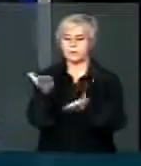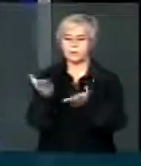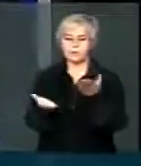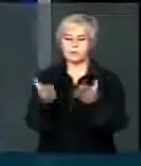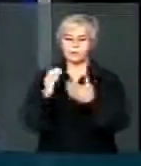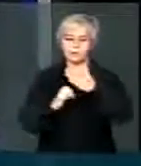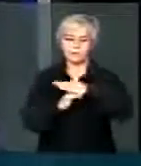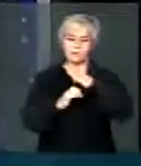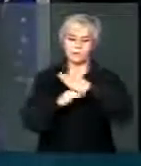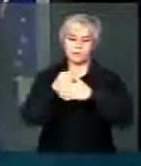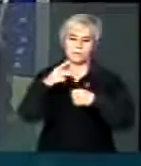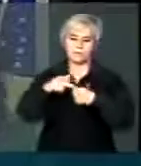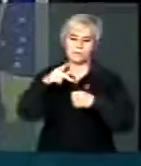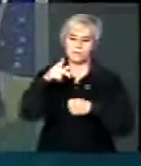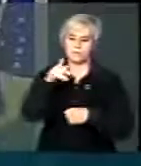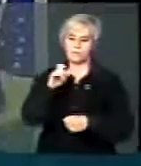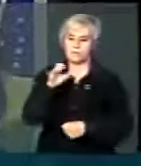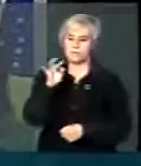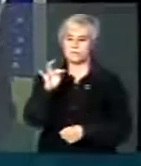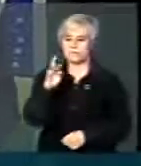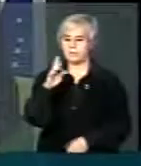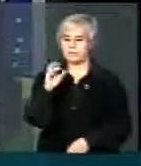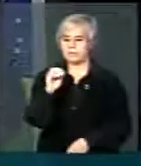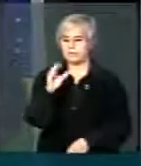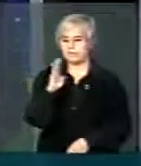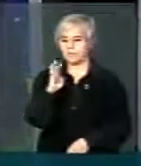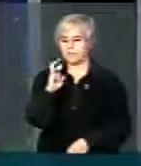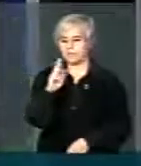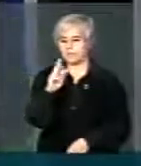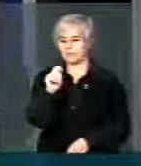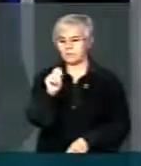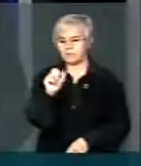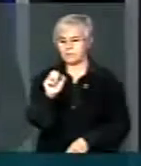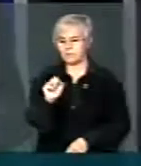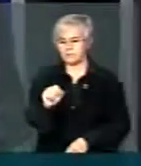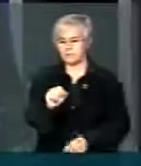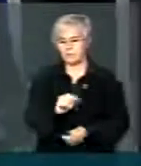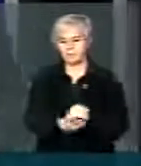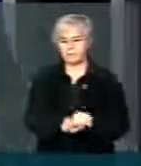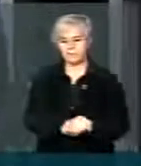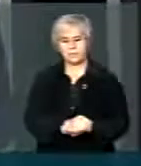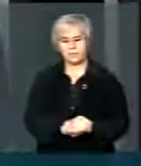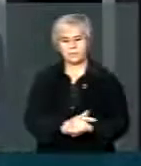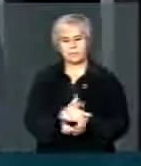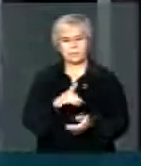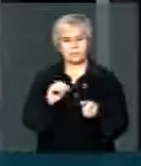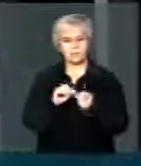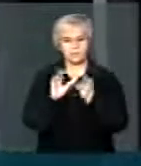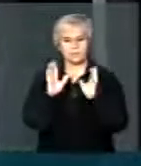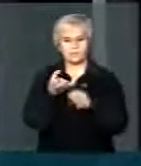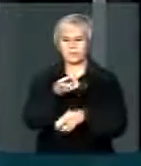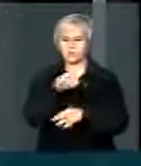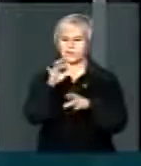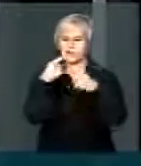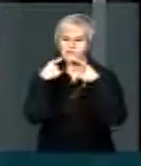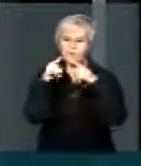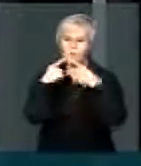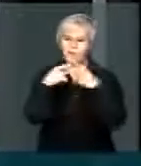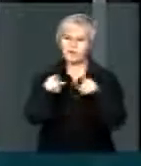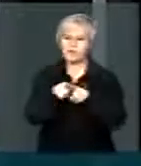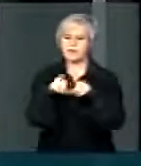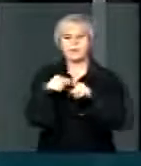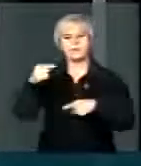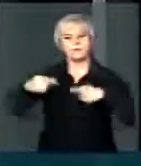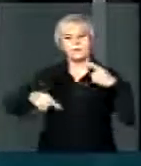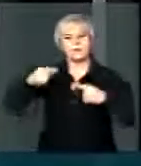No processo de divulgação do balanço da Petrobras, foram feitas várias críticas e discussões